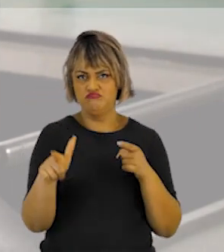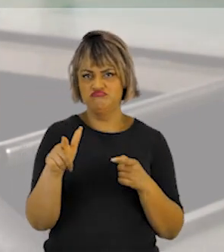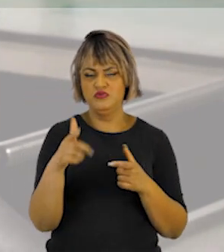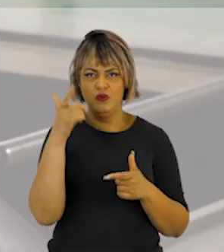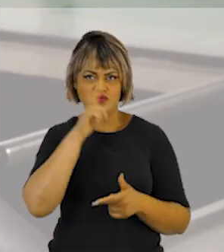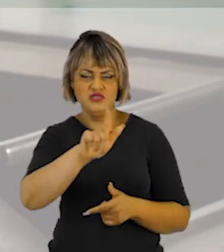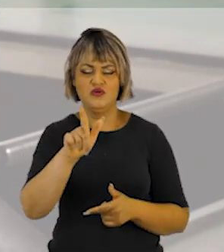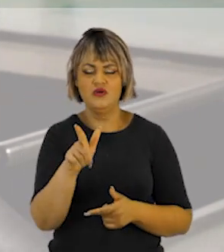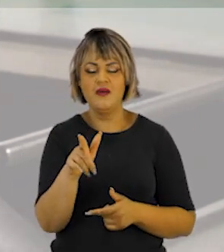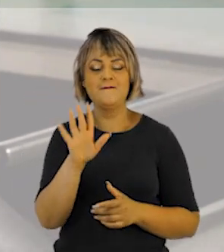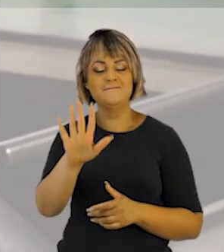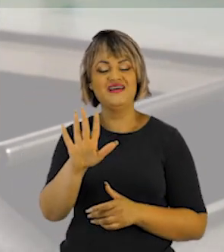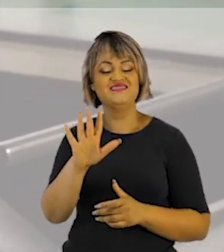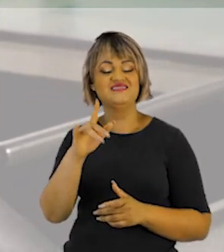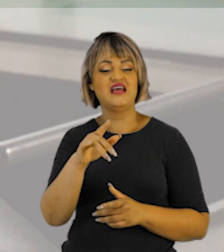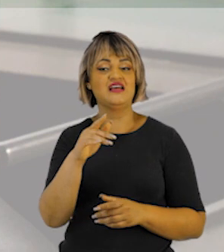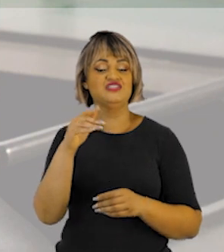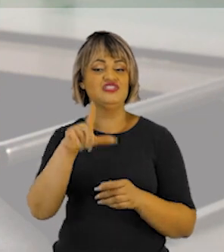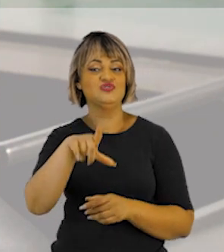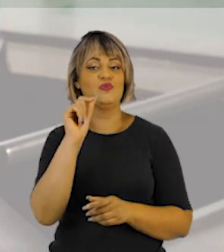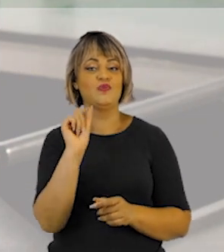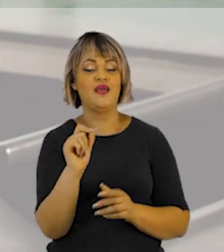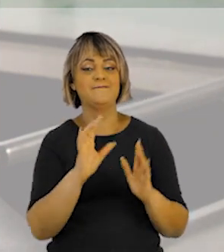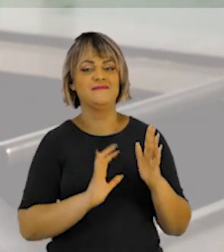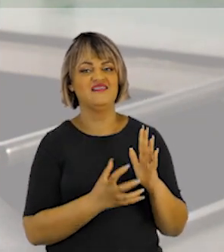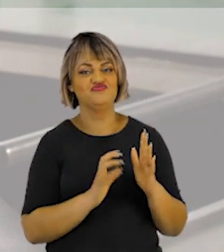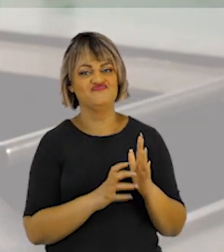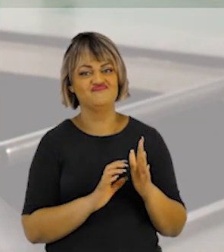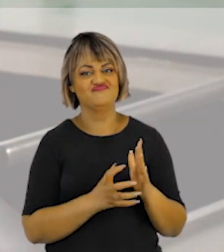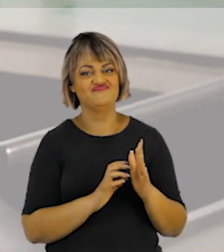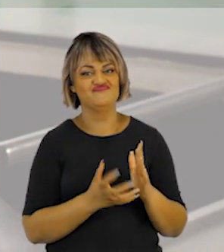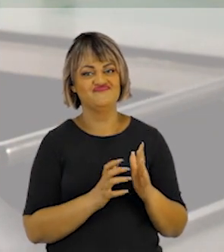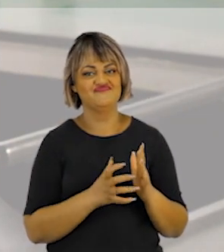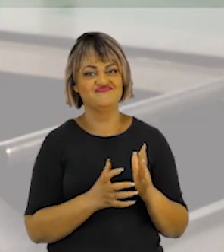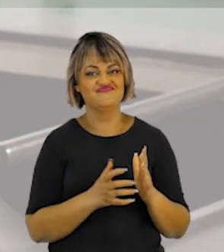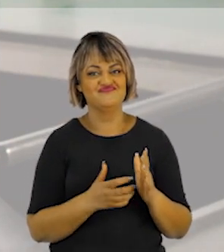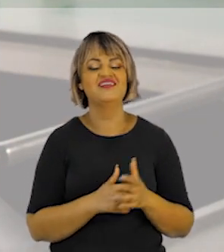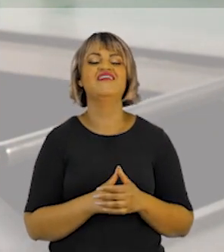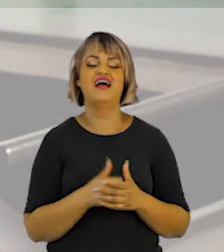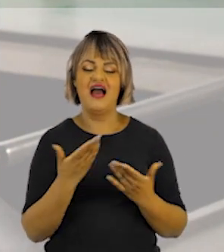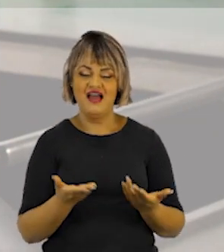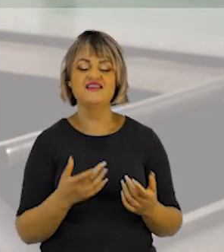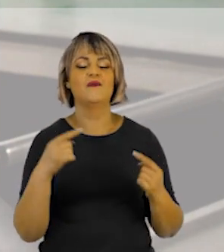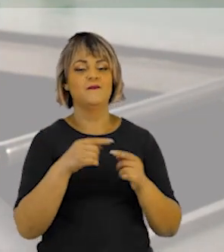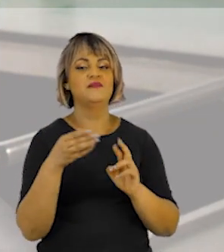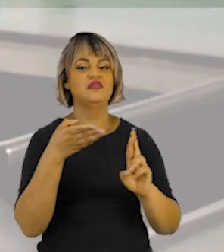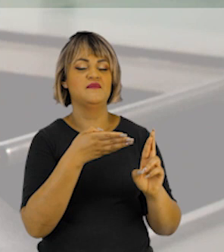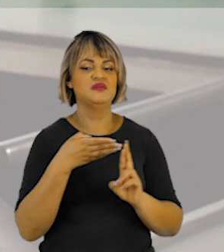pensa como uma disputa de ideias, de programas, toda lógica se constrói. Porque você terá